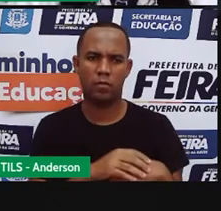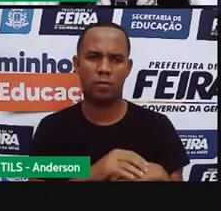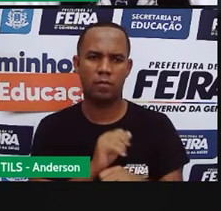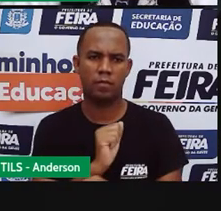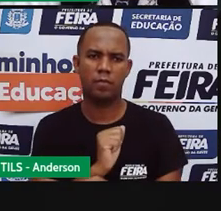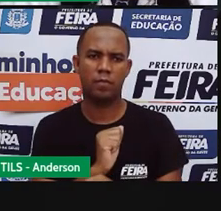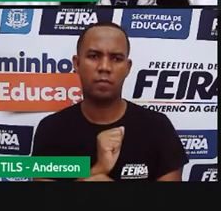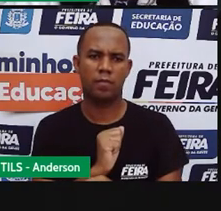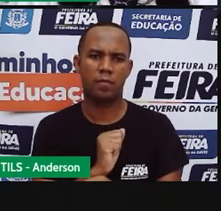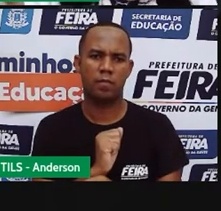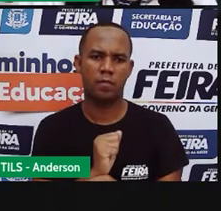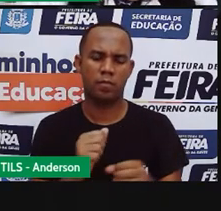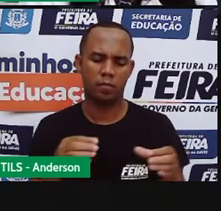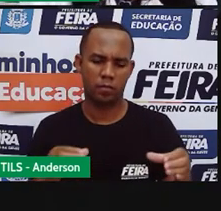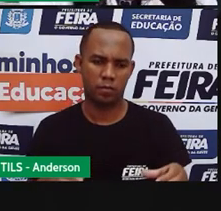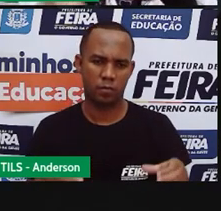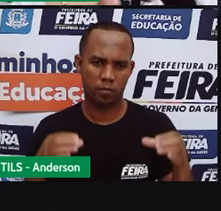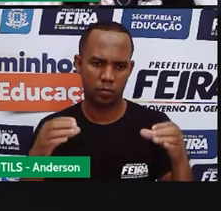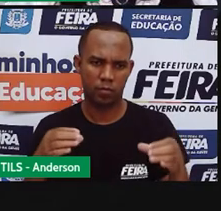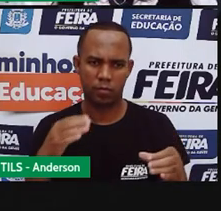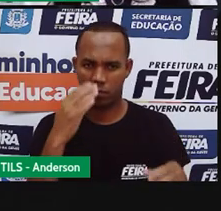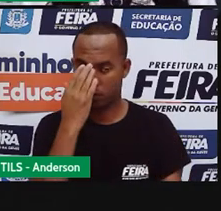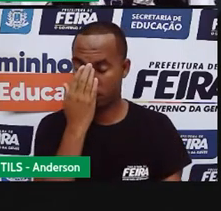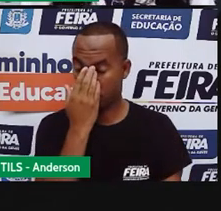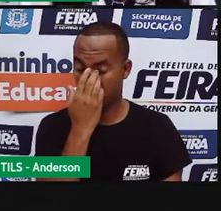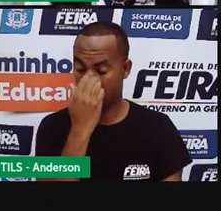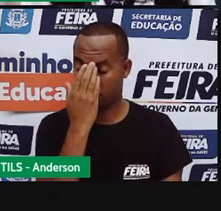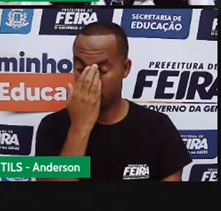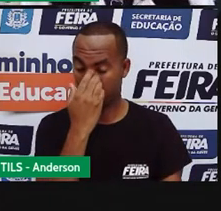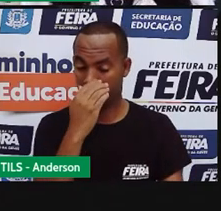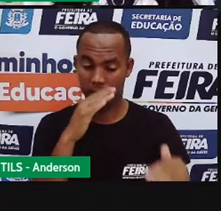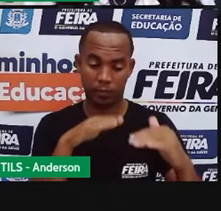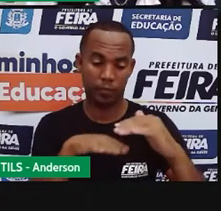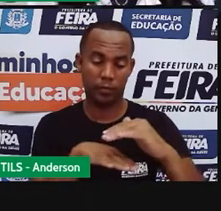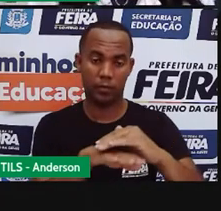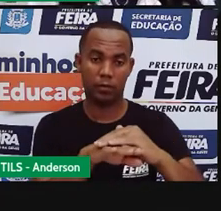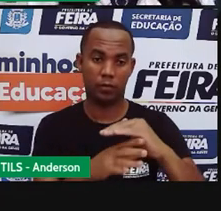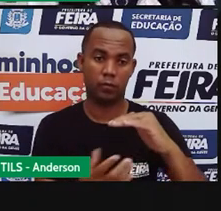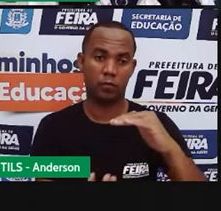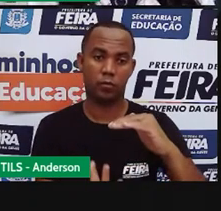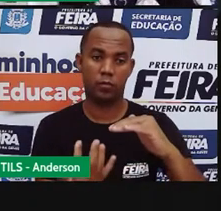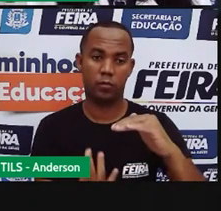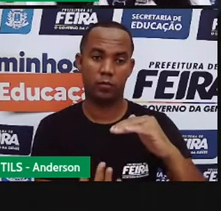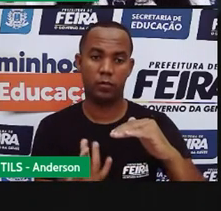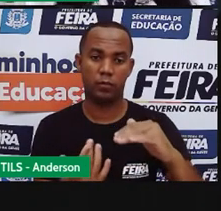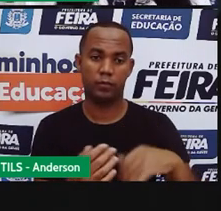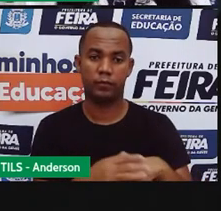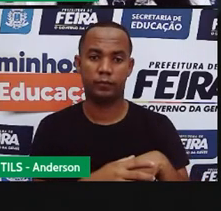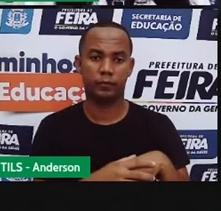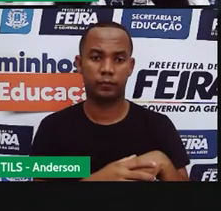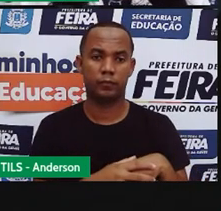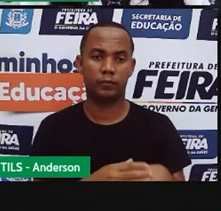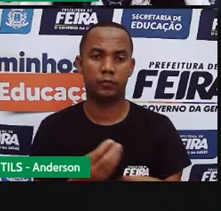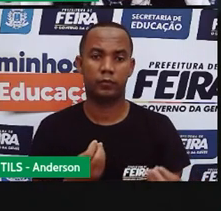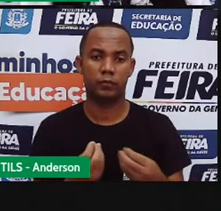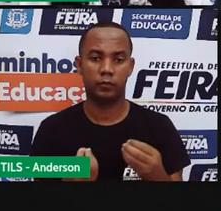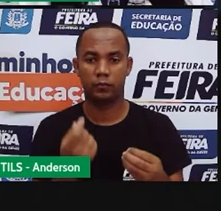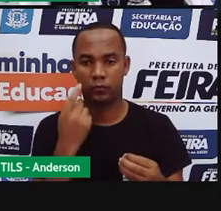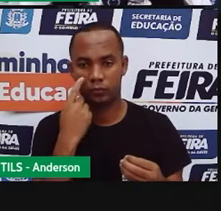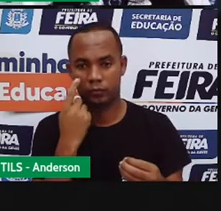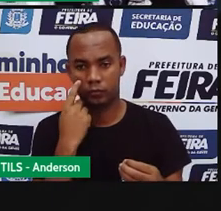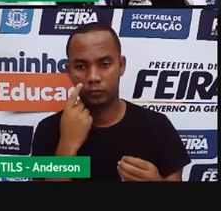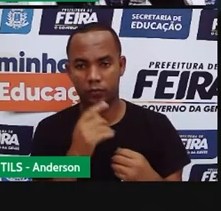espera um pouquinho e tira. E deixa ser cozido ao chão. Cozido, pronto? É.